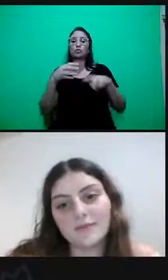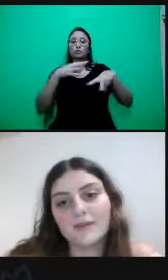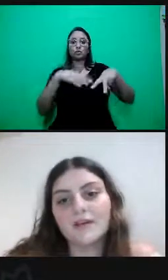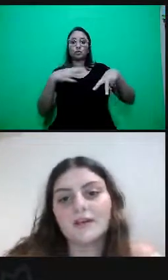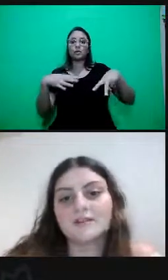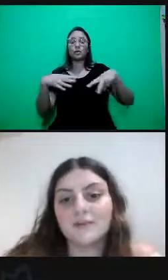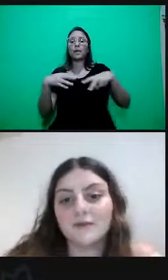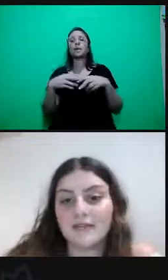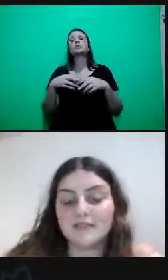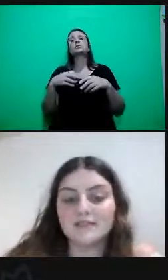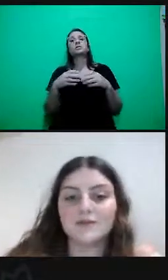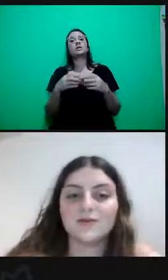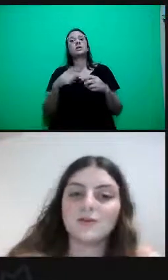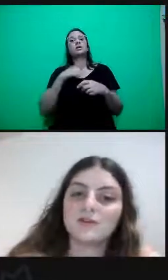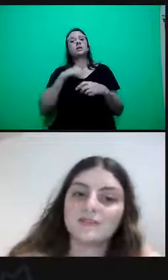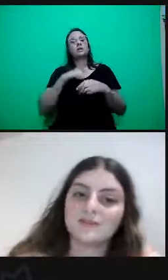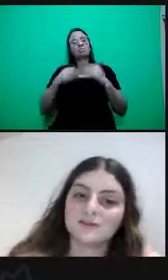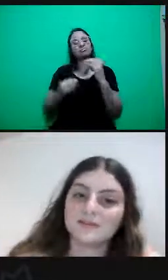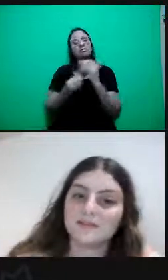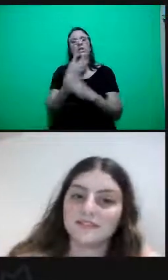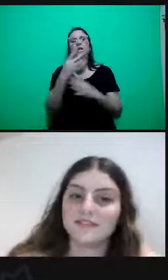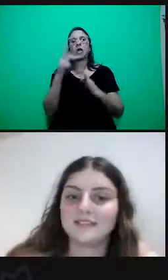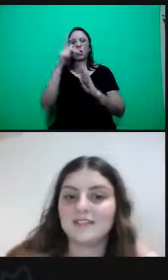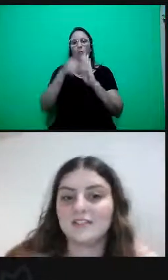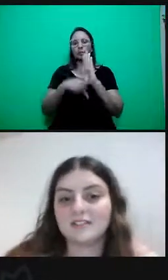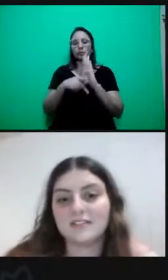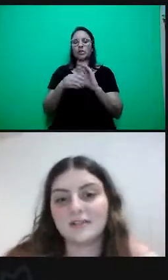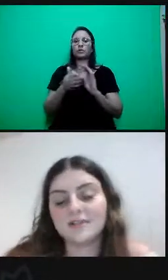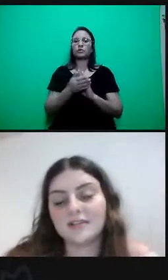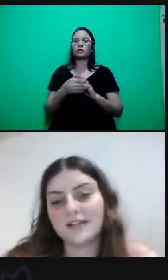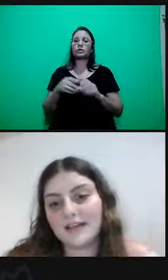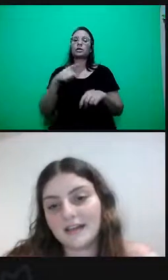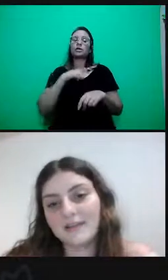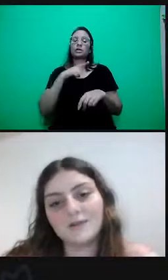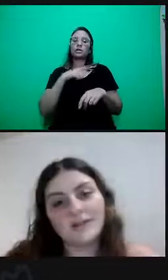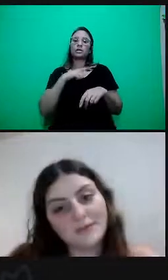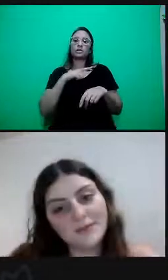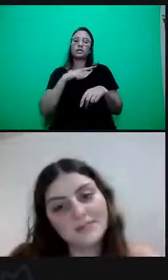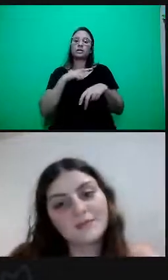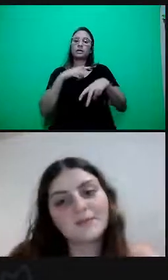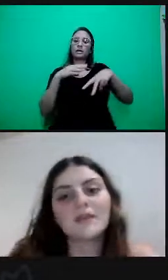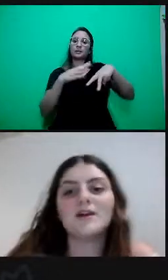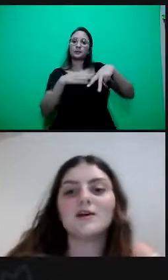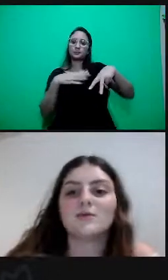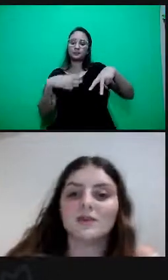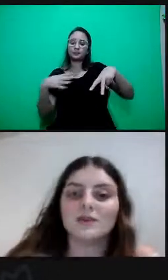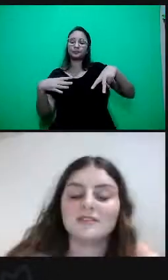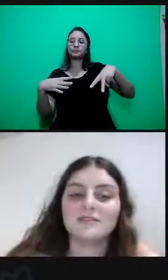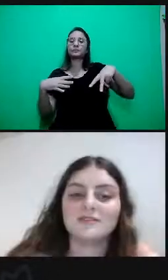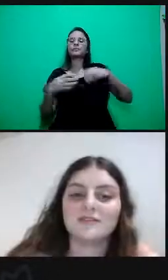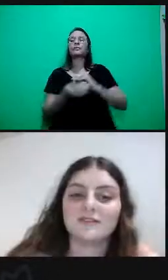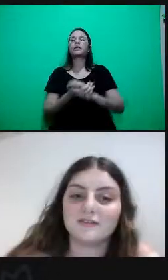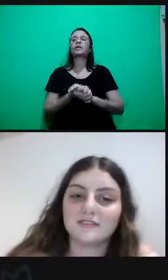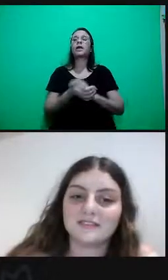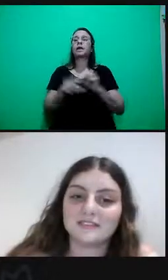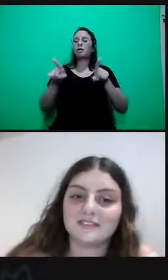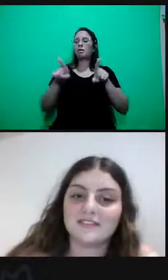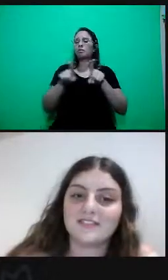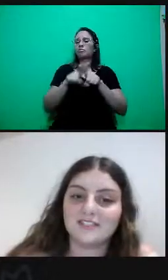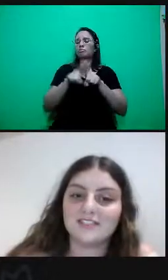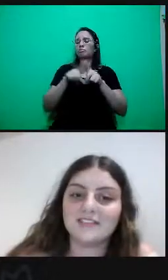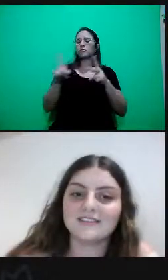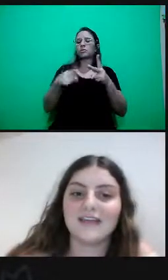projeto. São eles o Núcleo de Estudos em Pesquisa e Gênero e Circulturalidade, o NEPGES, o Núcleo de Estudos Afro